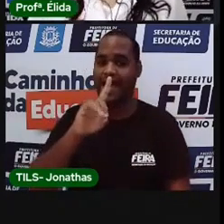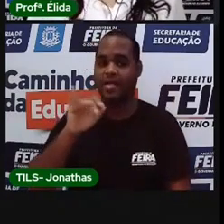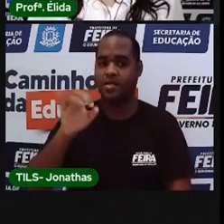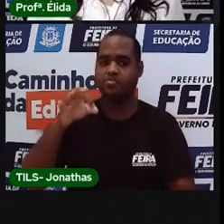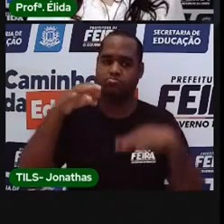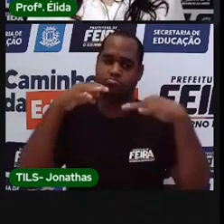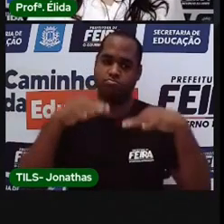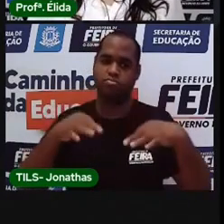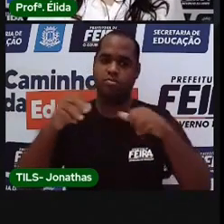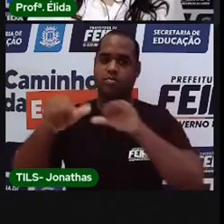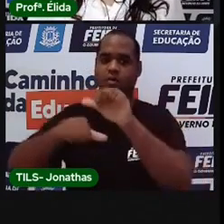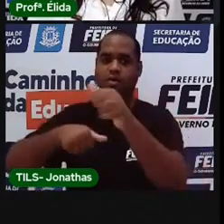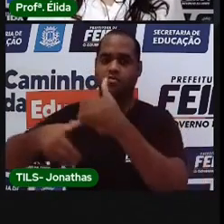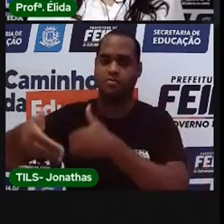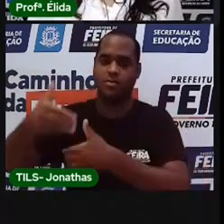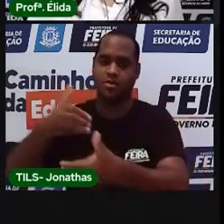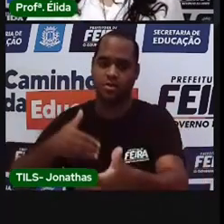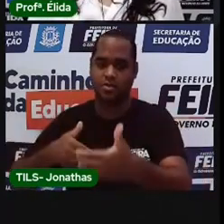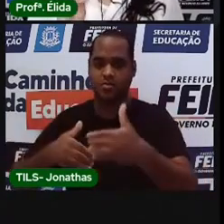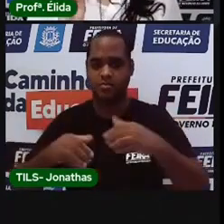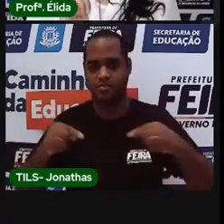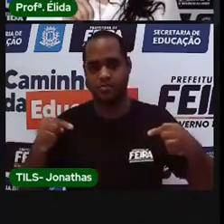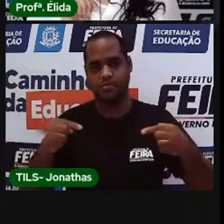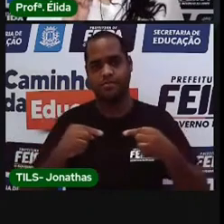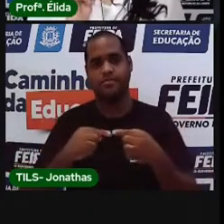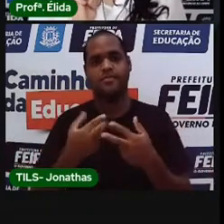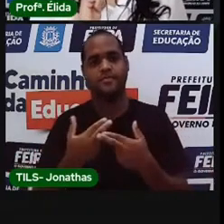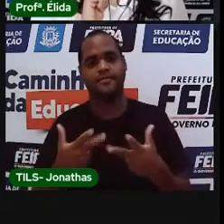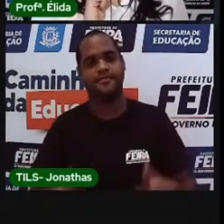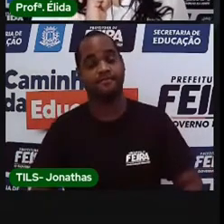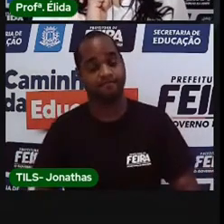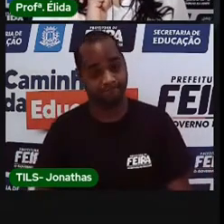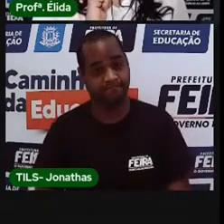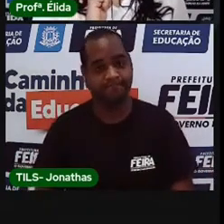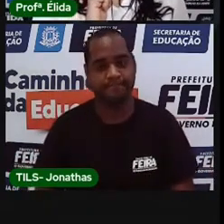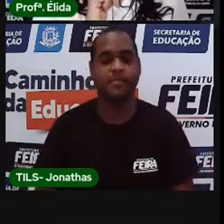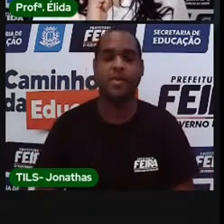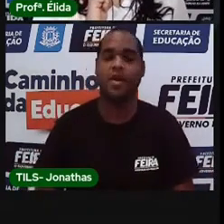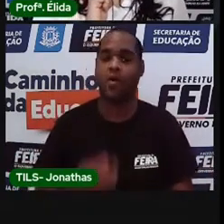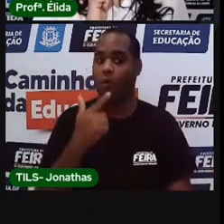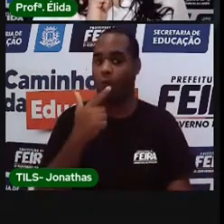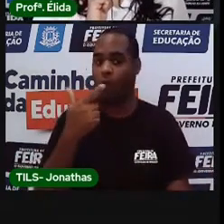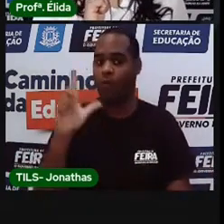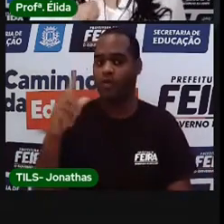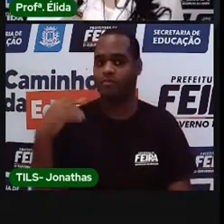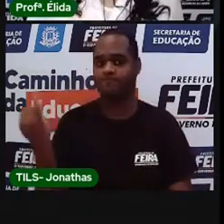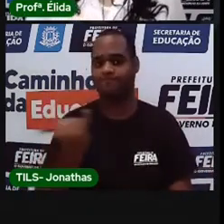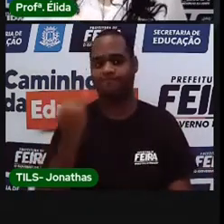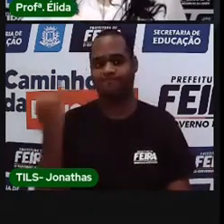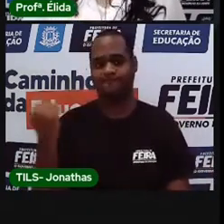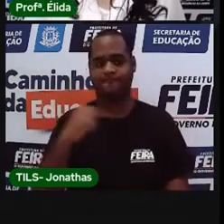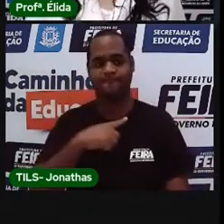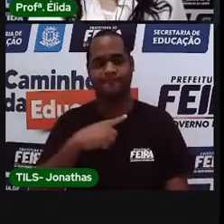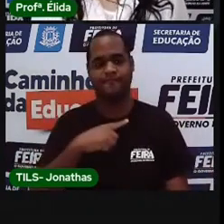de troca das atividades impressas. Outra coisa também muito importante.